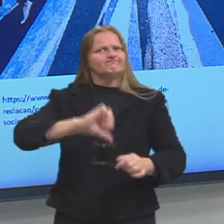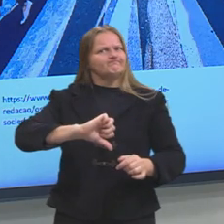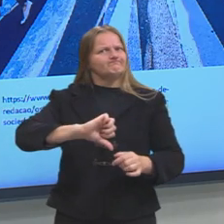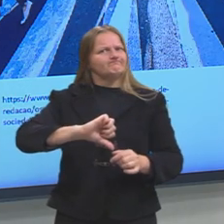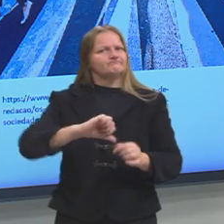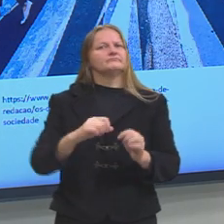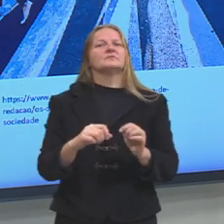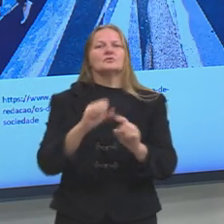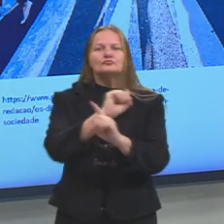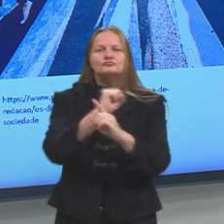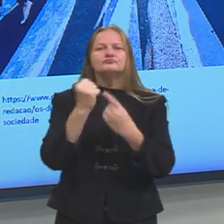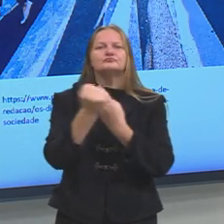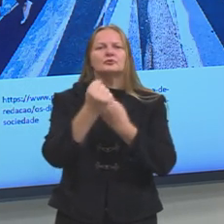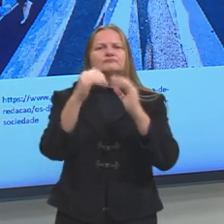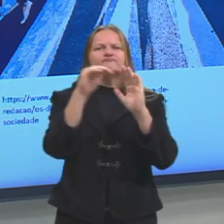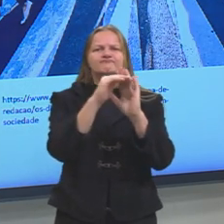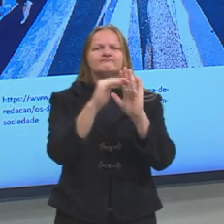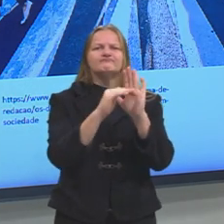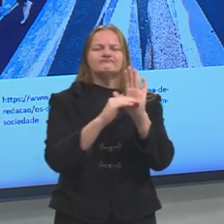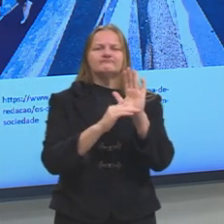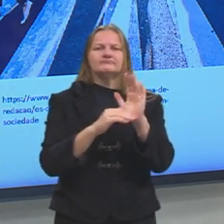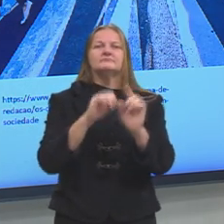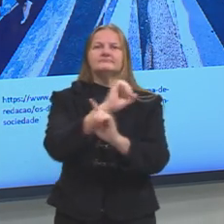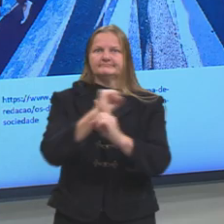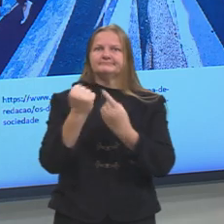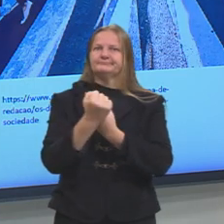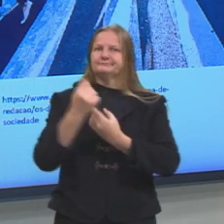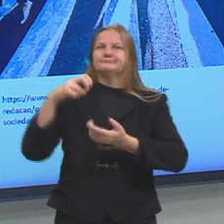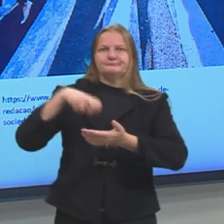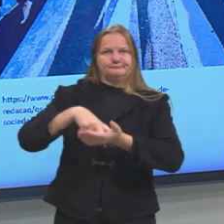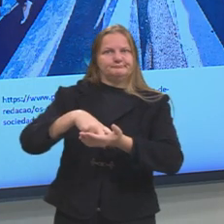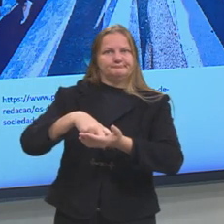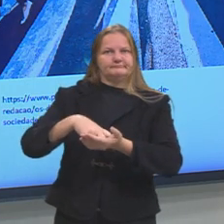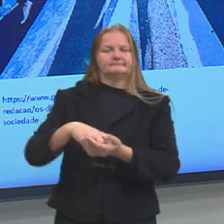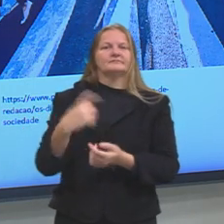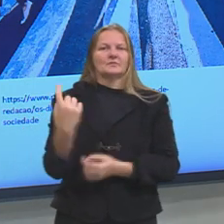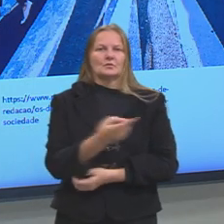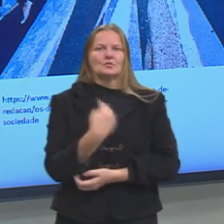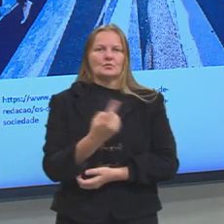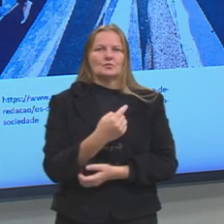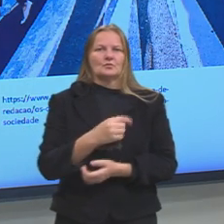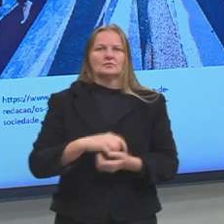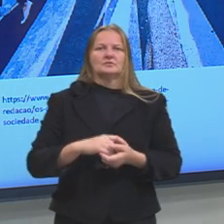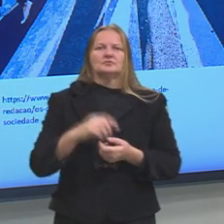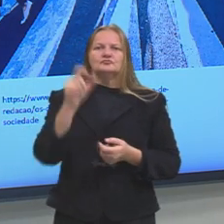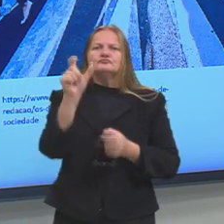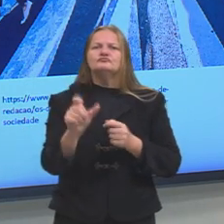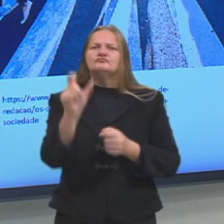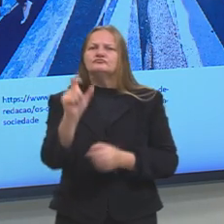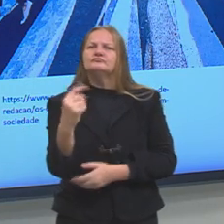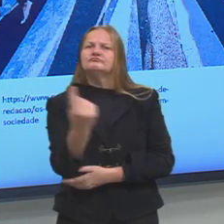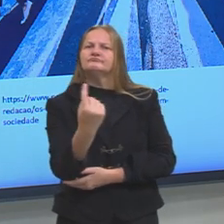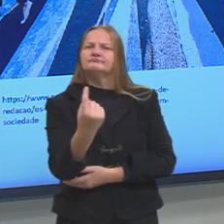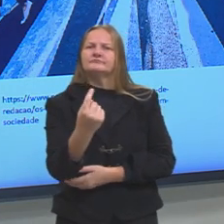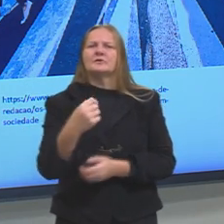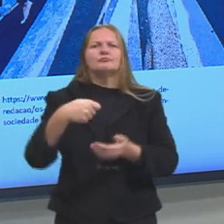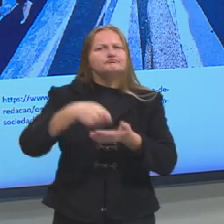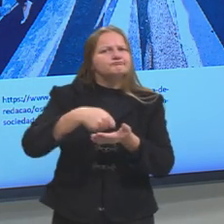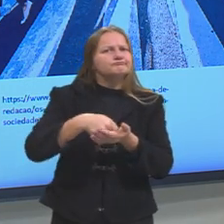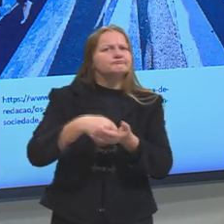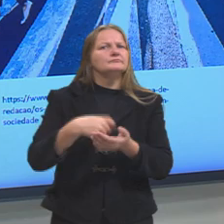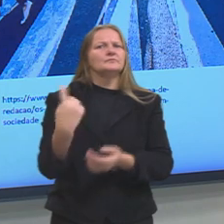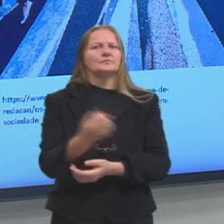seguirmos certos padrões, a sociedade acaba, a sociedade que são os indivíduos, acabam nos cobrando